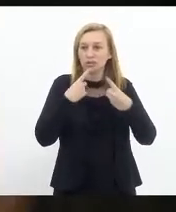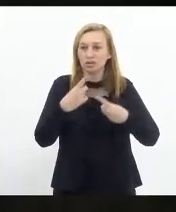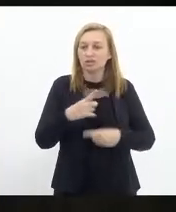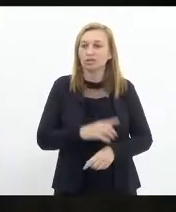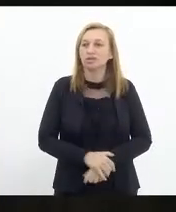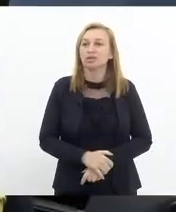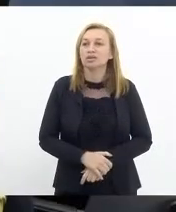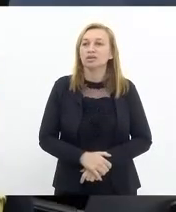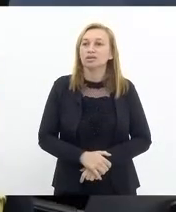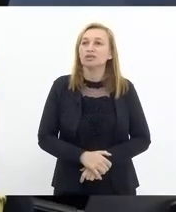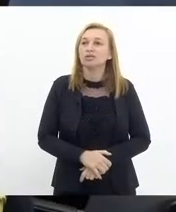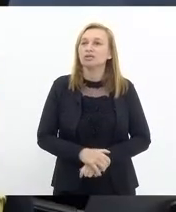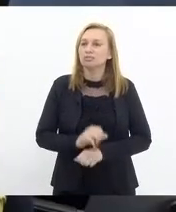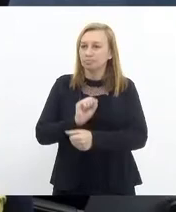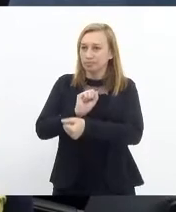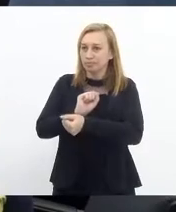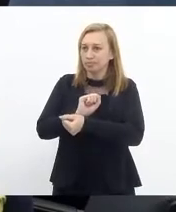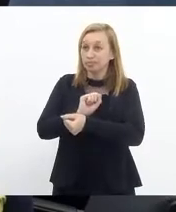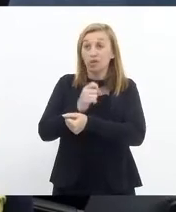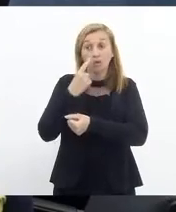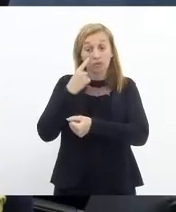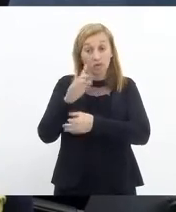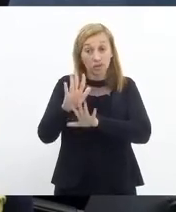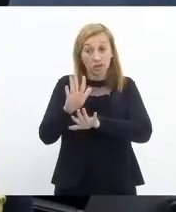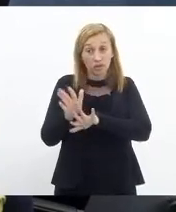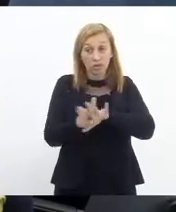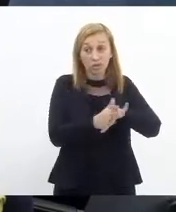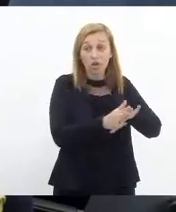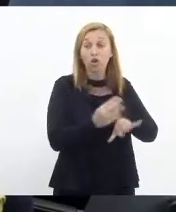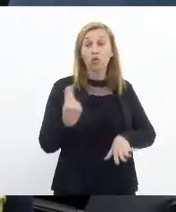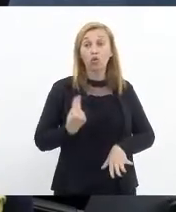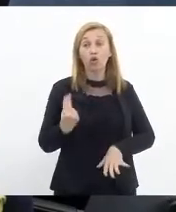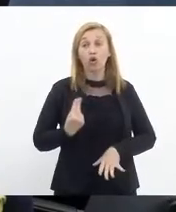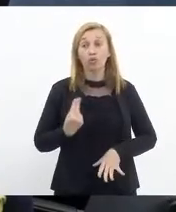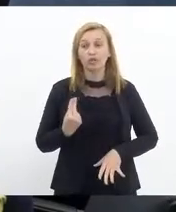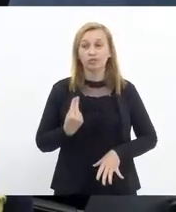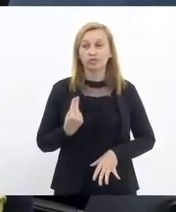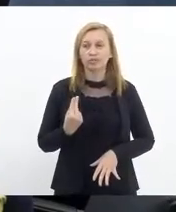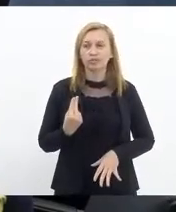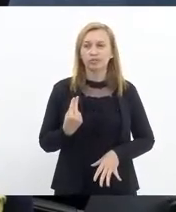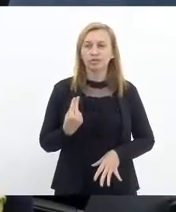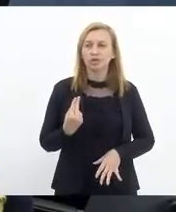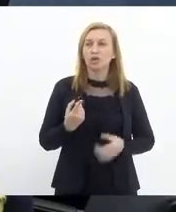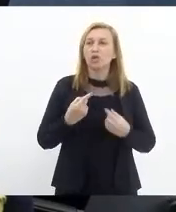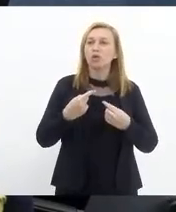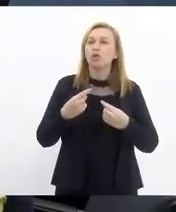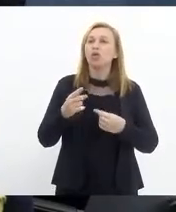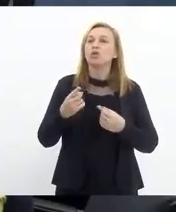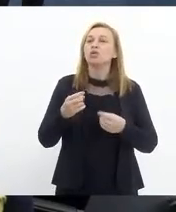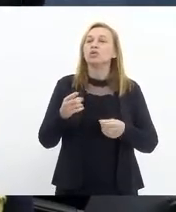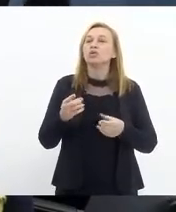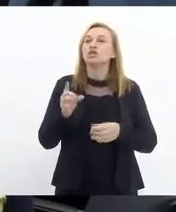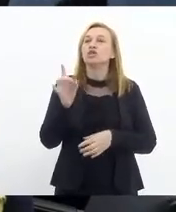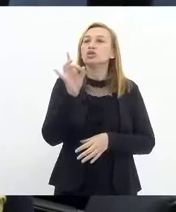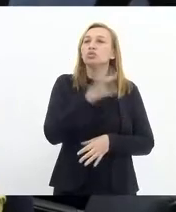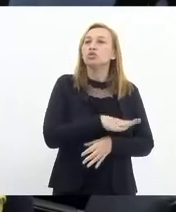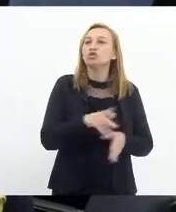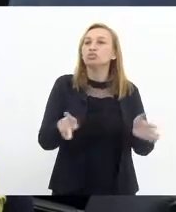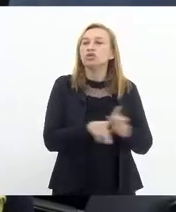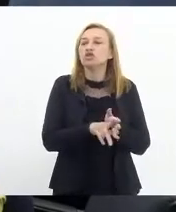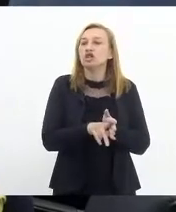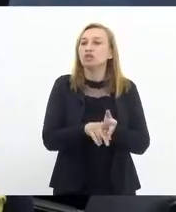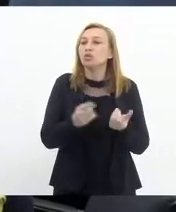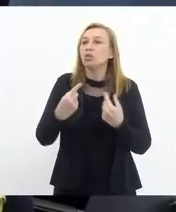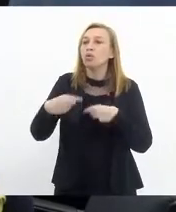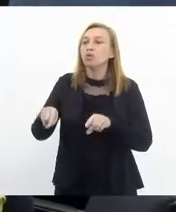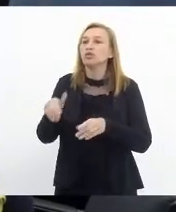agora? Está aí. Olha só. Agora vamos à coautoria. A abstenção, presidente, nesse último projeto. Abstenção do PSOL